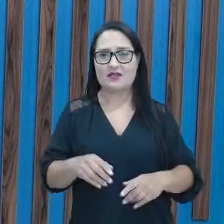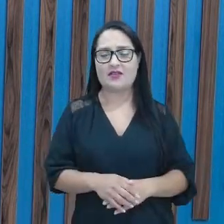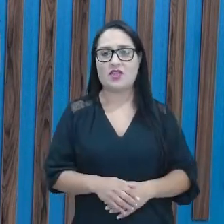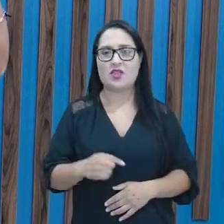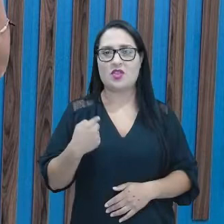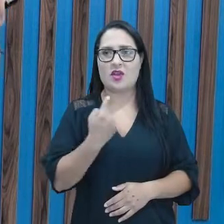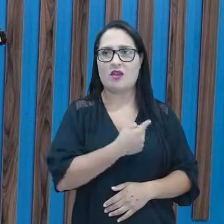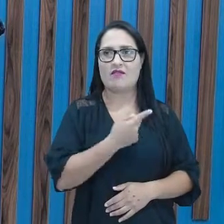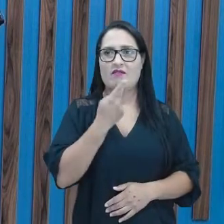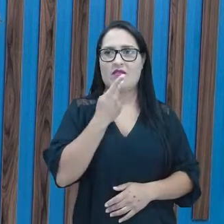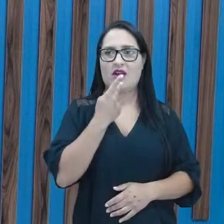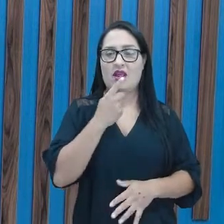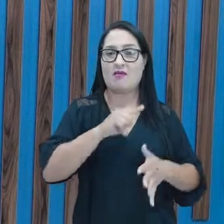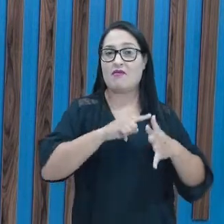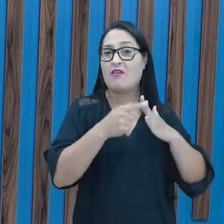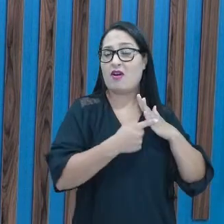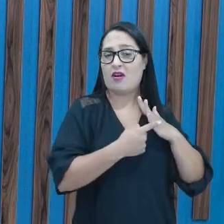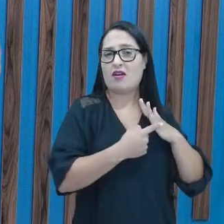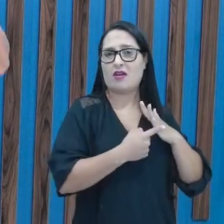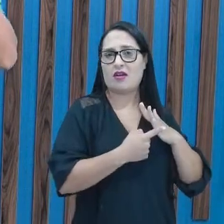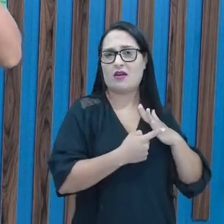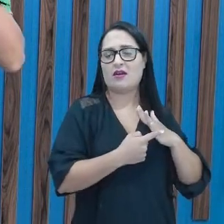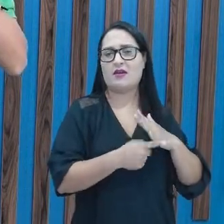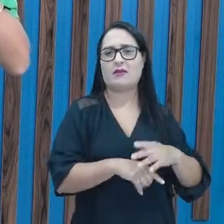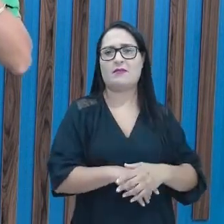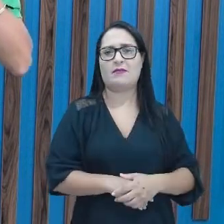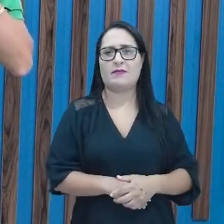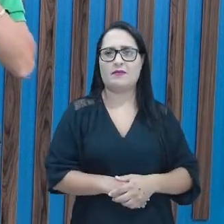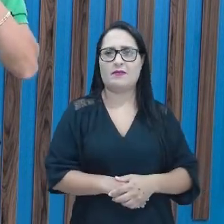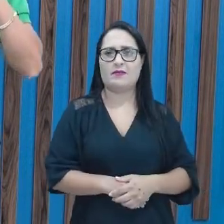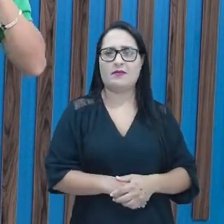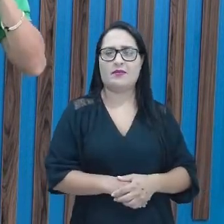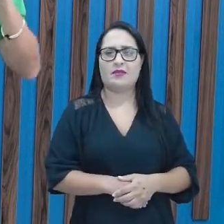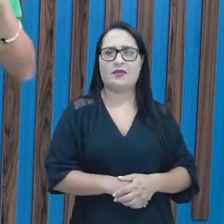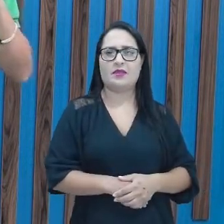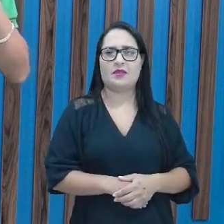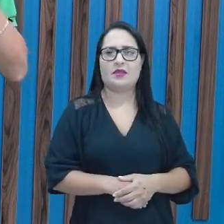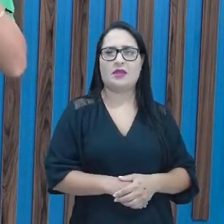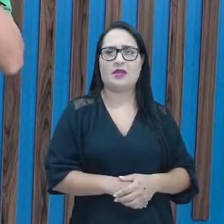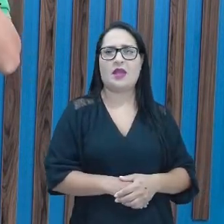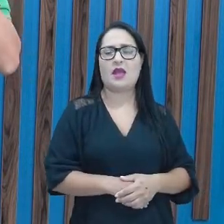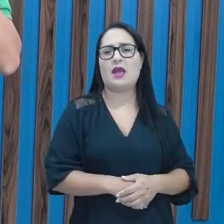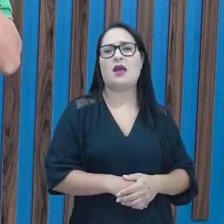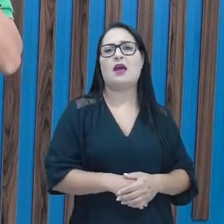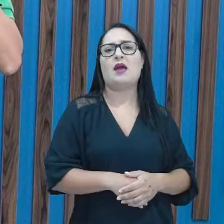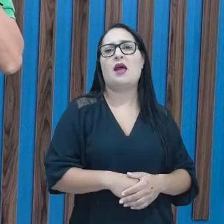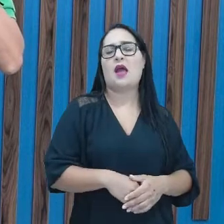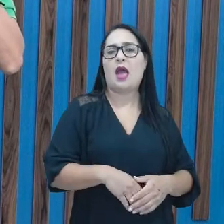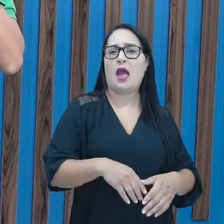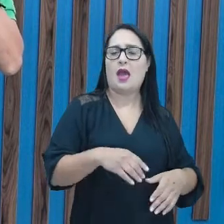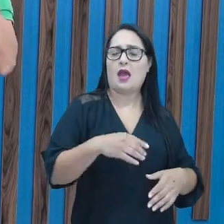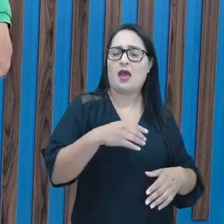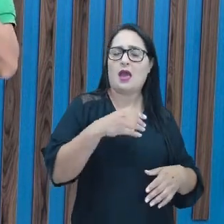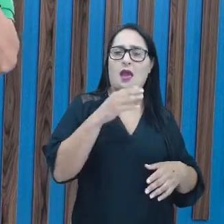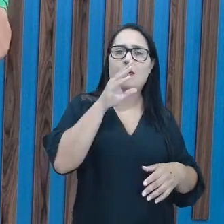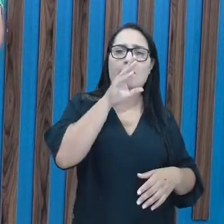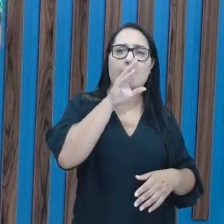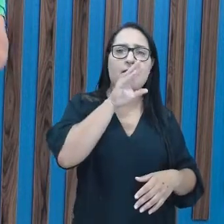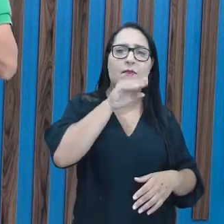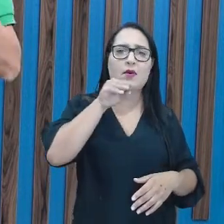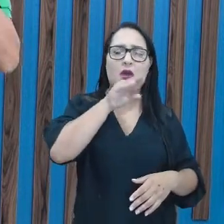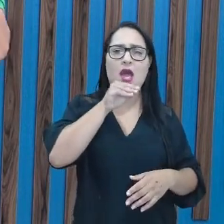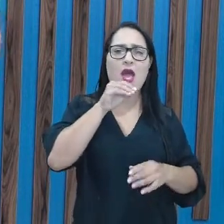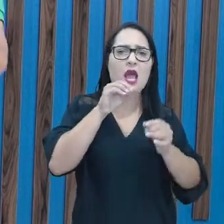falamos vogais, quando nossa boca fica livre. Podemos mudar o